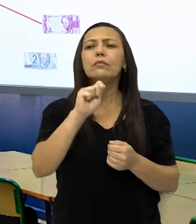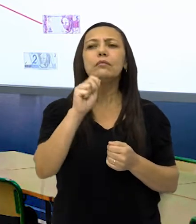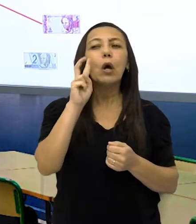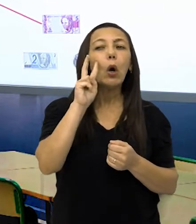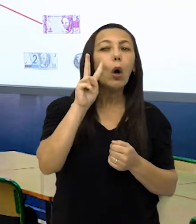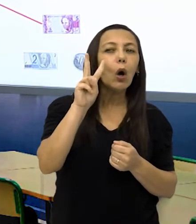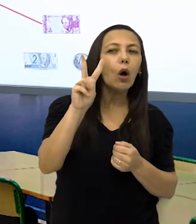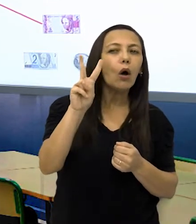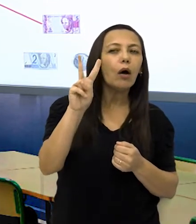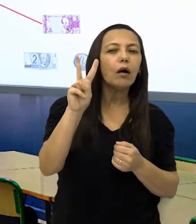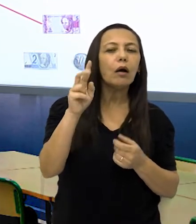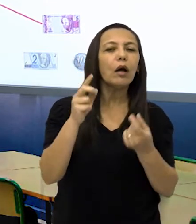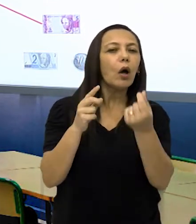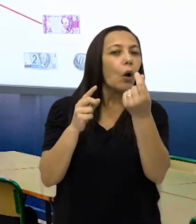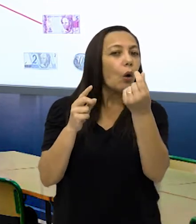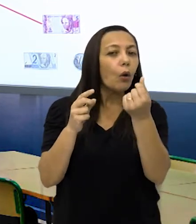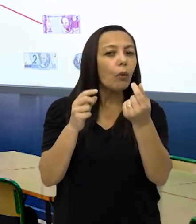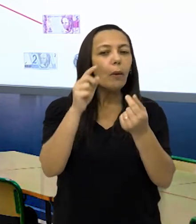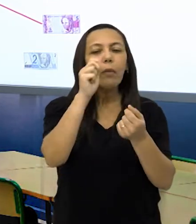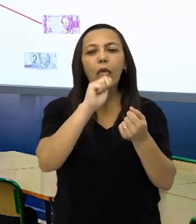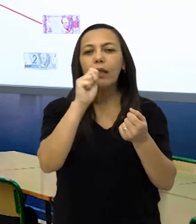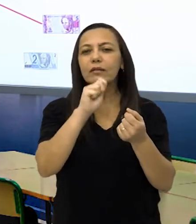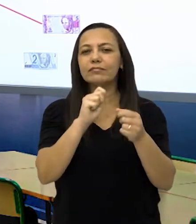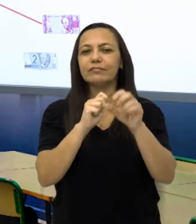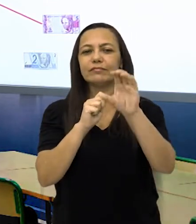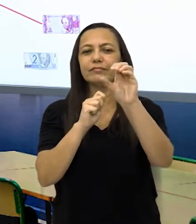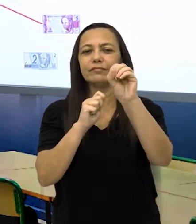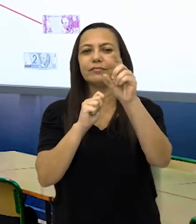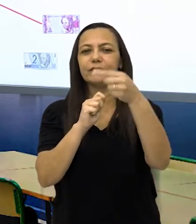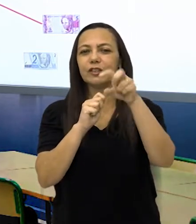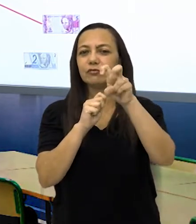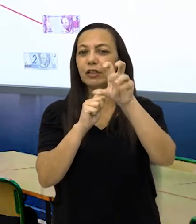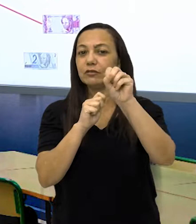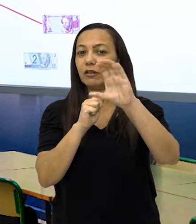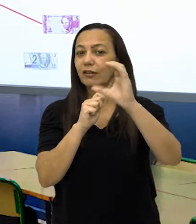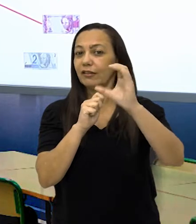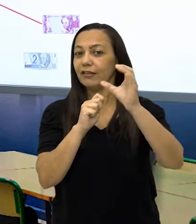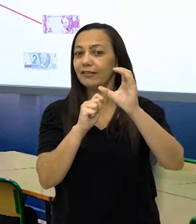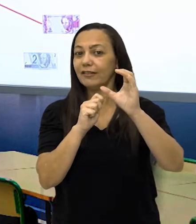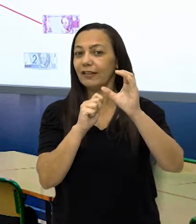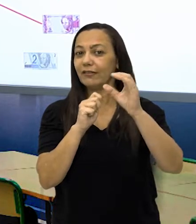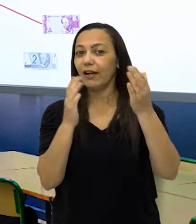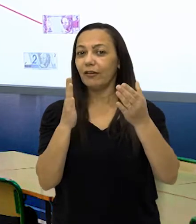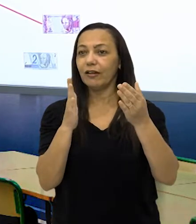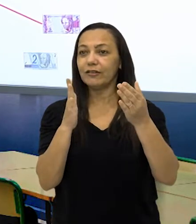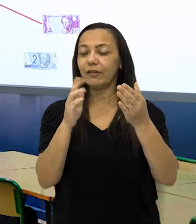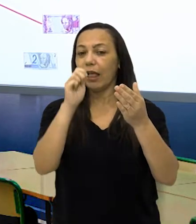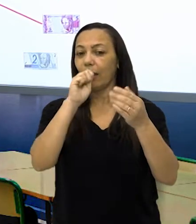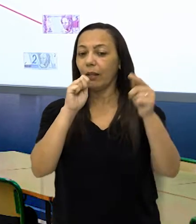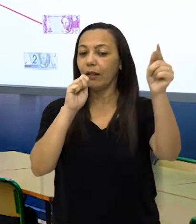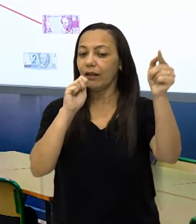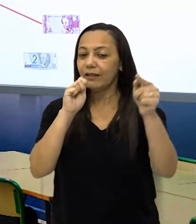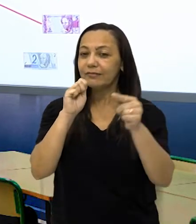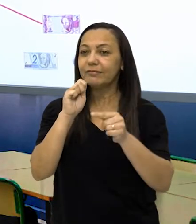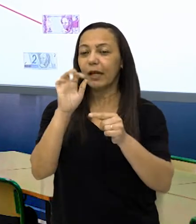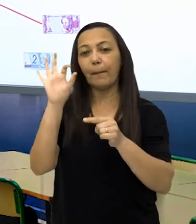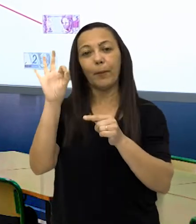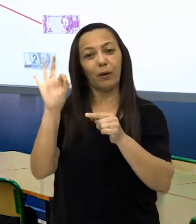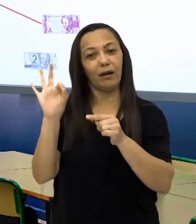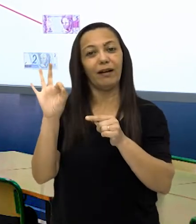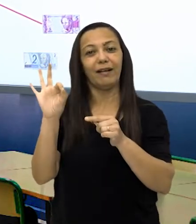tabela, quanto o picolé custa? R$ Então vamos ligar a moeda de R 0,50.